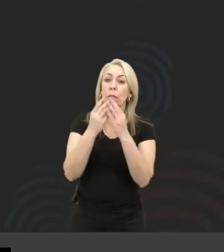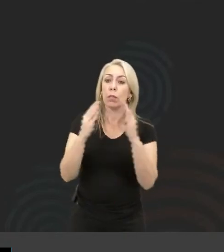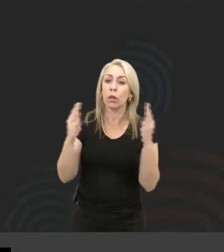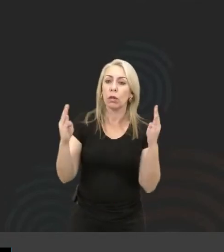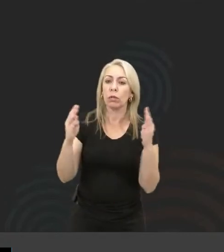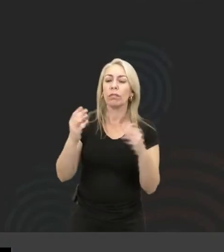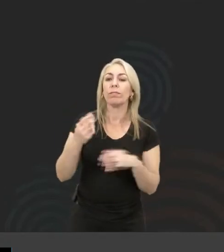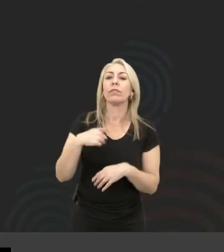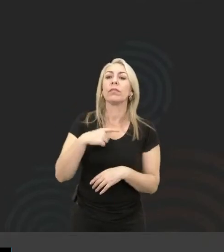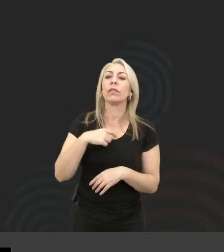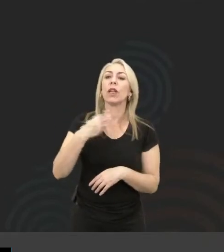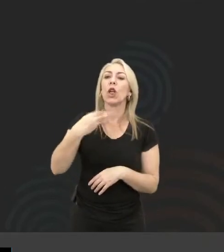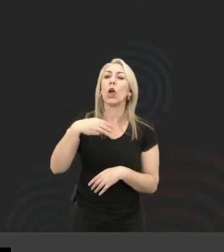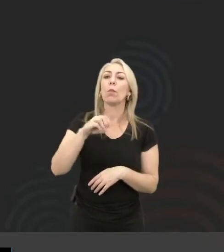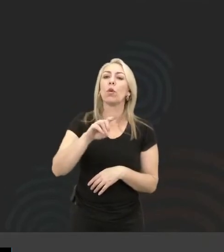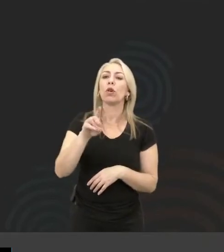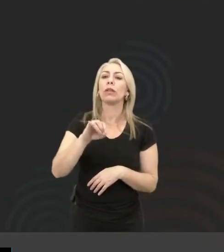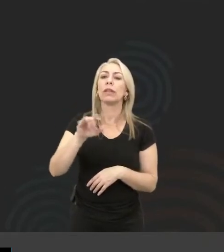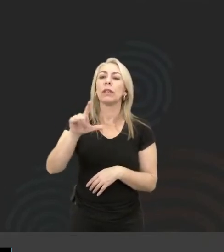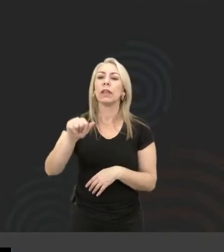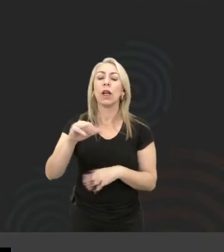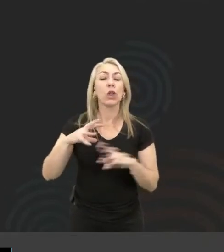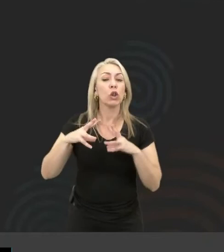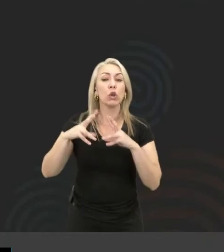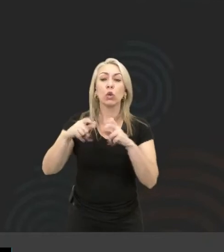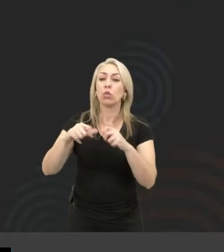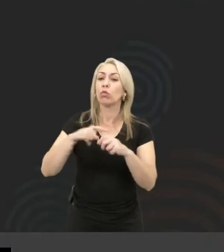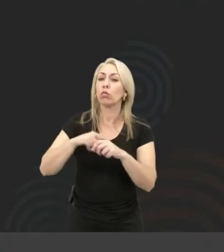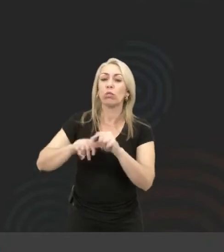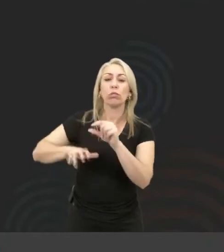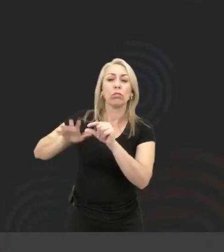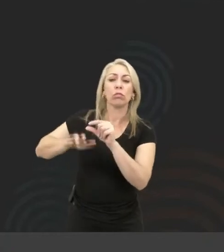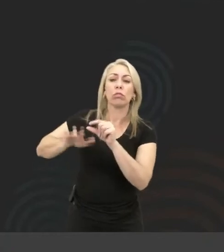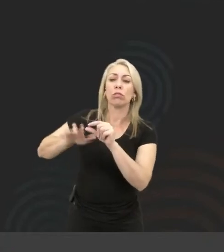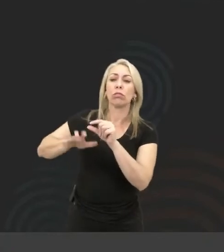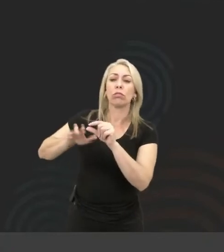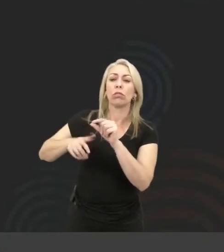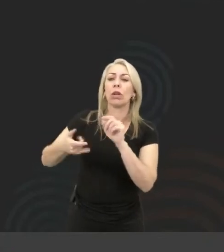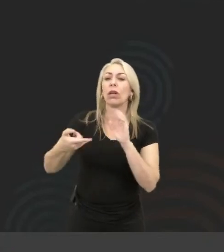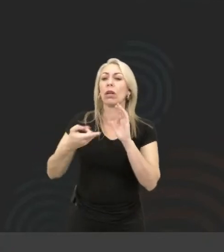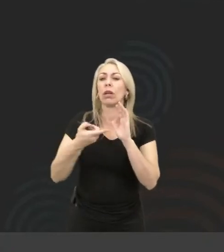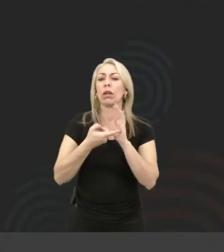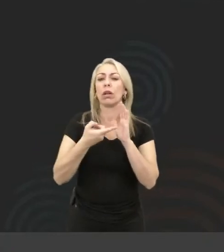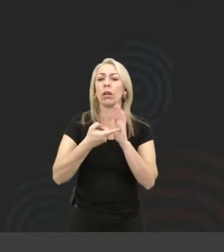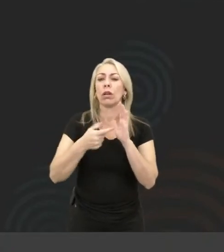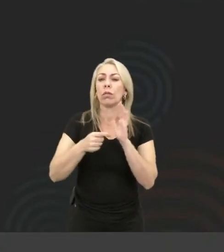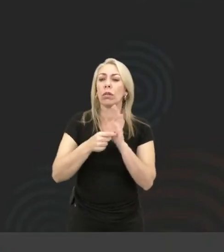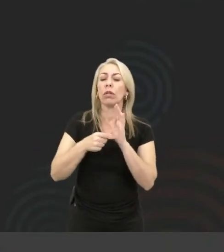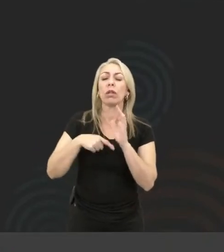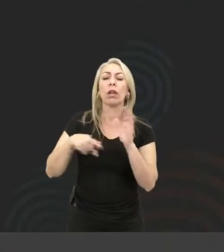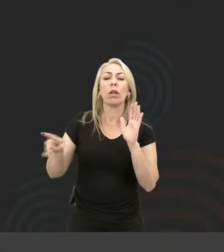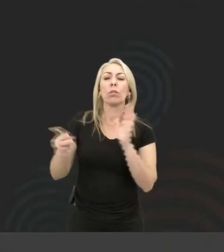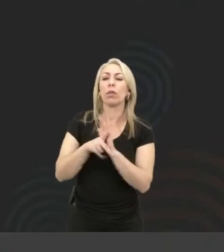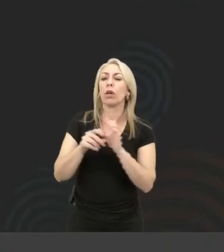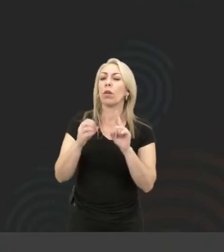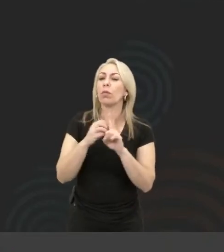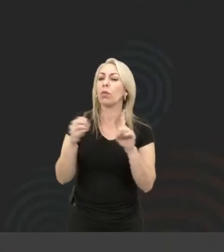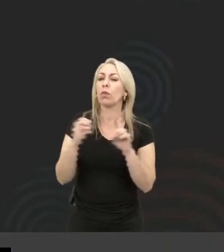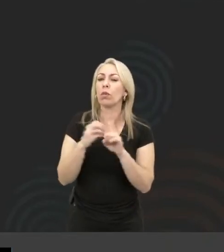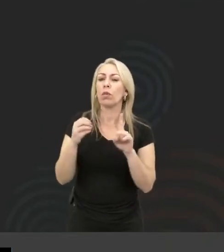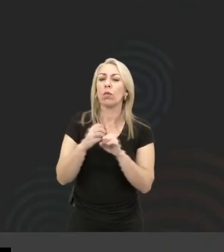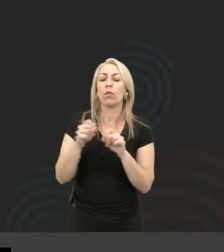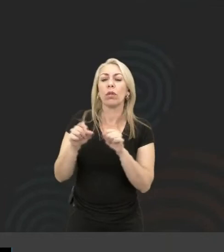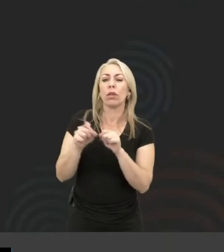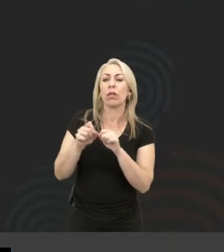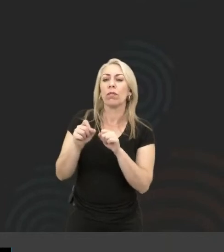a Mozilla tem. Tudo isso para a galera de programação. Tem a biblioteca do Google, pessoal que